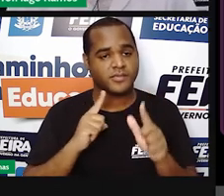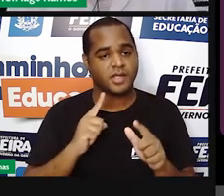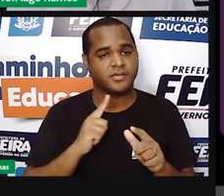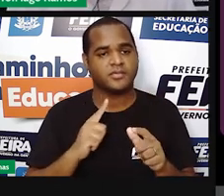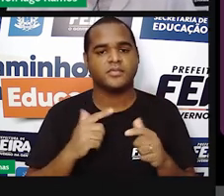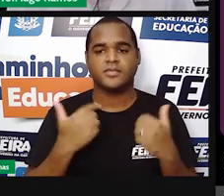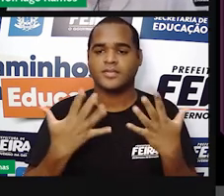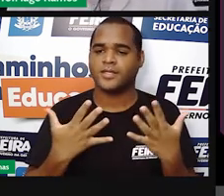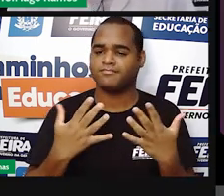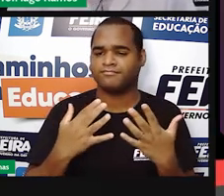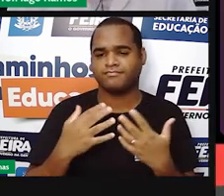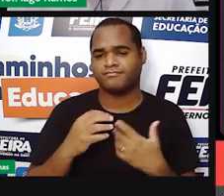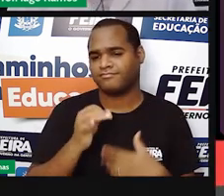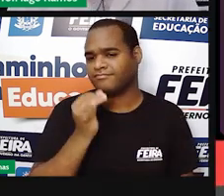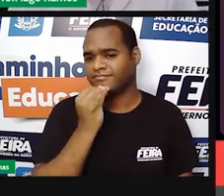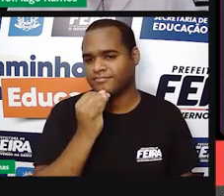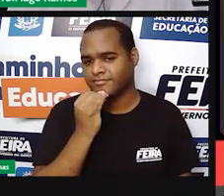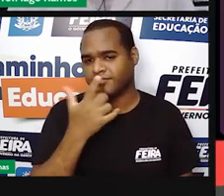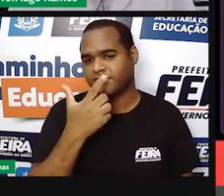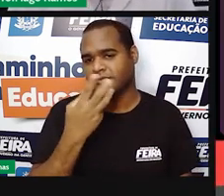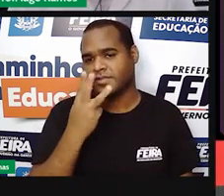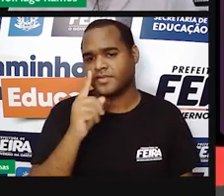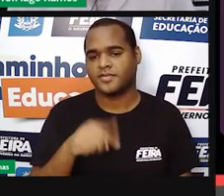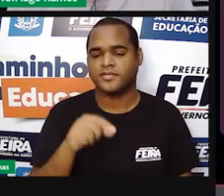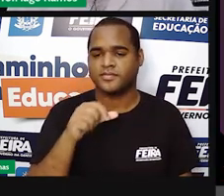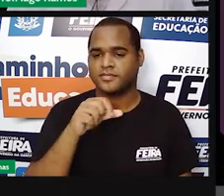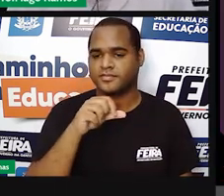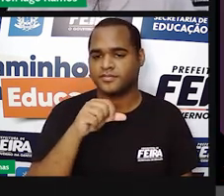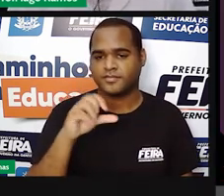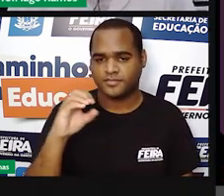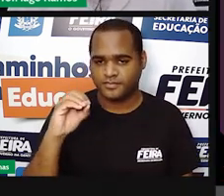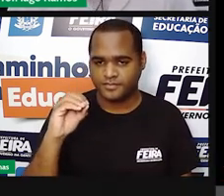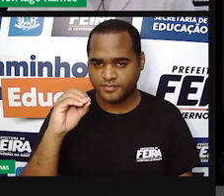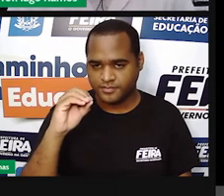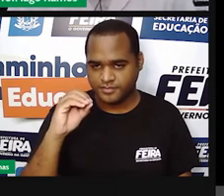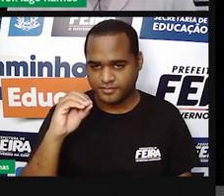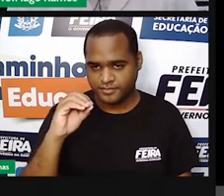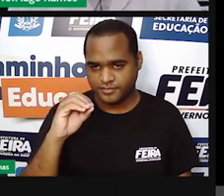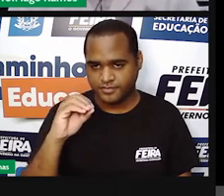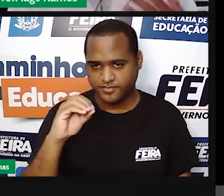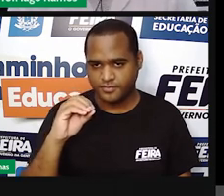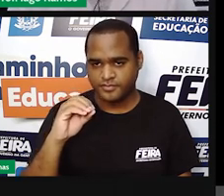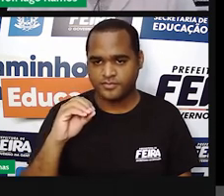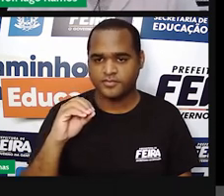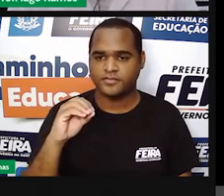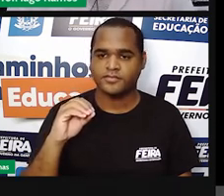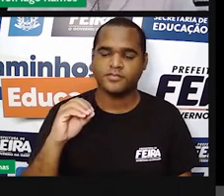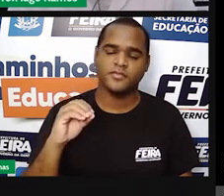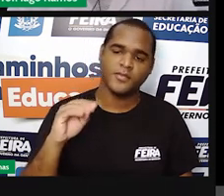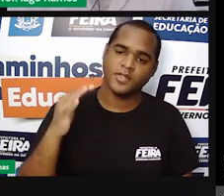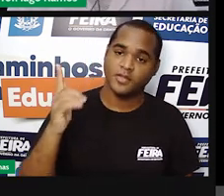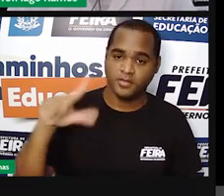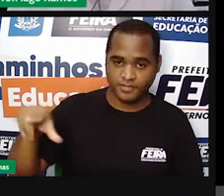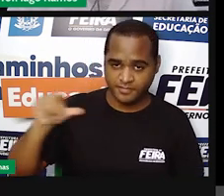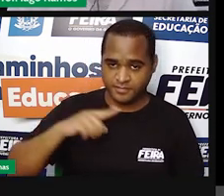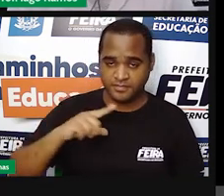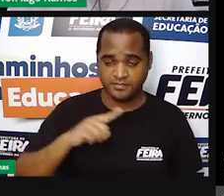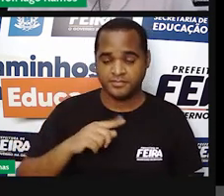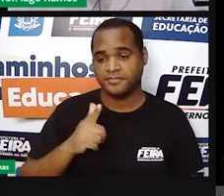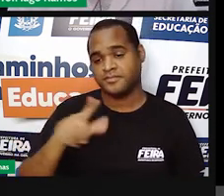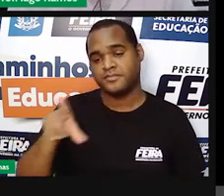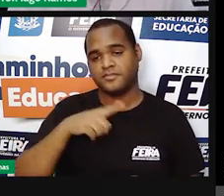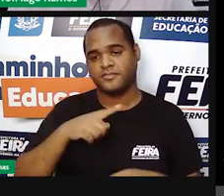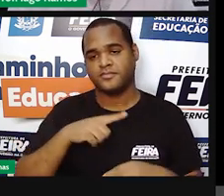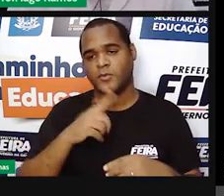aí, sei lá, vou colocar essa, errei, tá vendo? tá, e aí ele vai mudar para uma